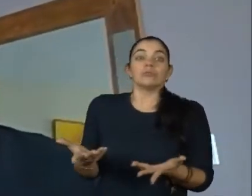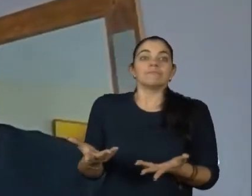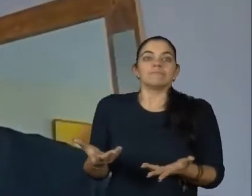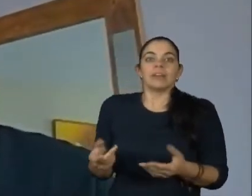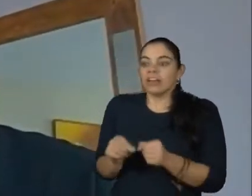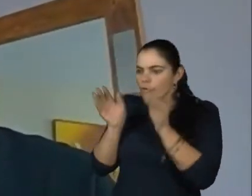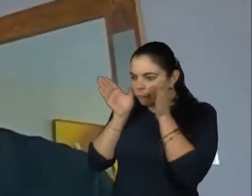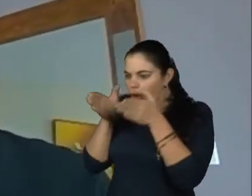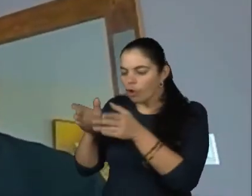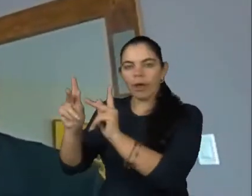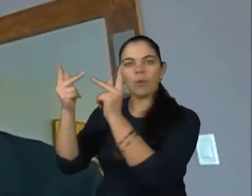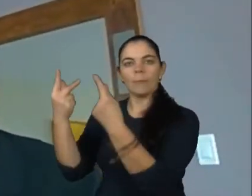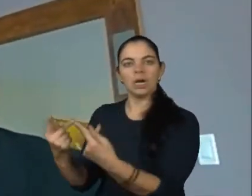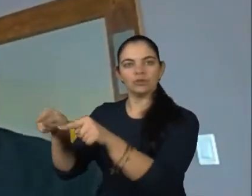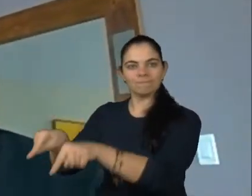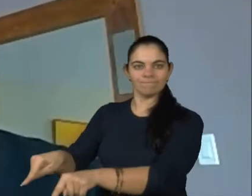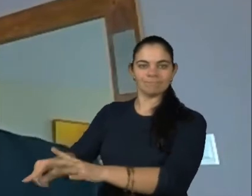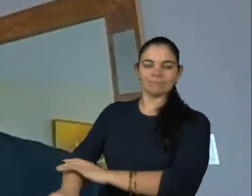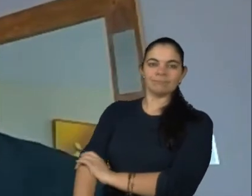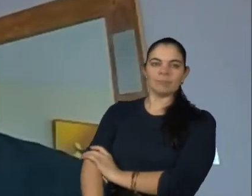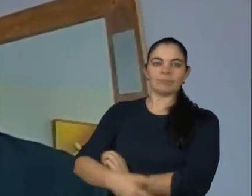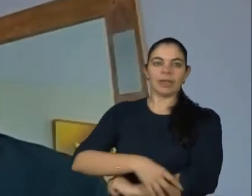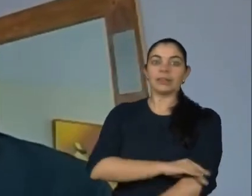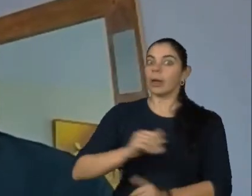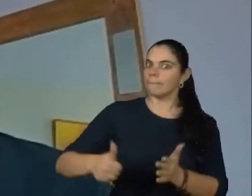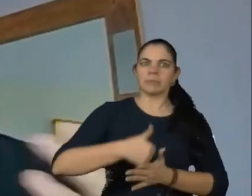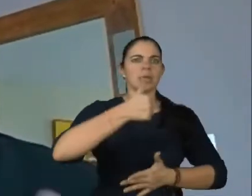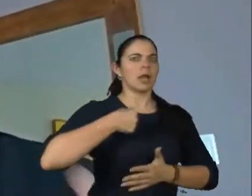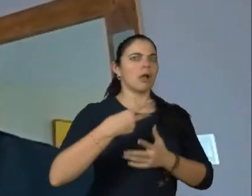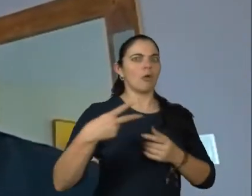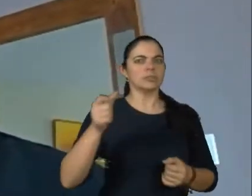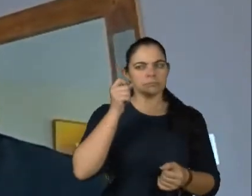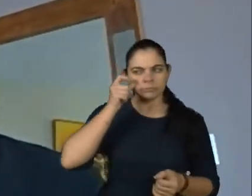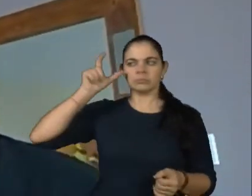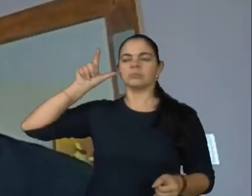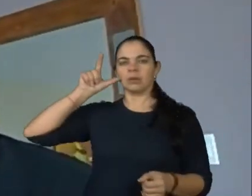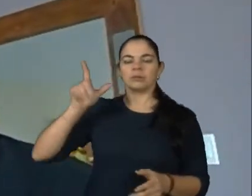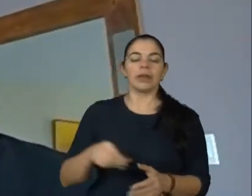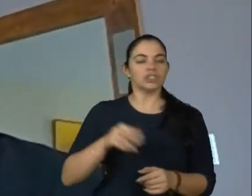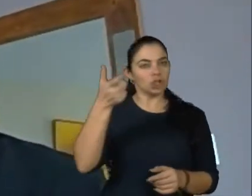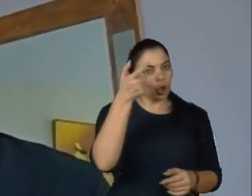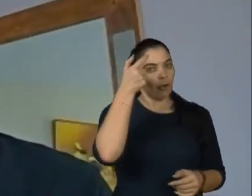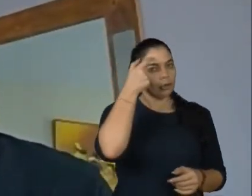o foco é a pessoa. Então, esse é o primeiro alerta aí para um bloqueio inconsciente. Não tem nada de anjinho, né?